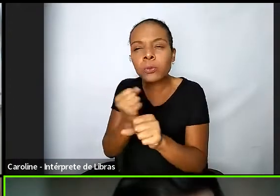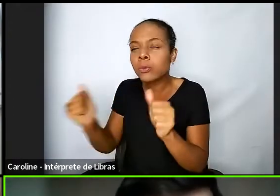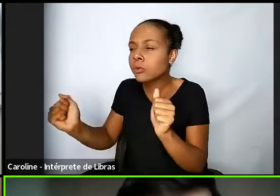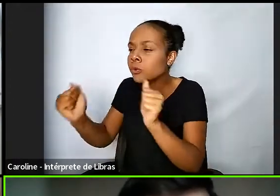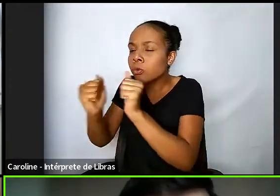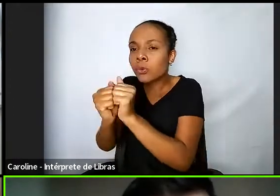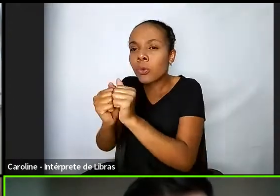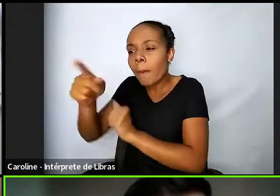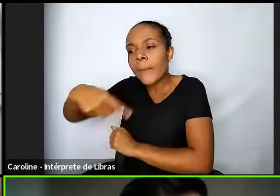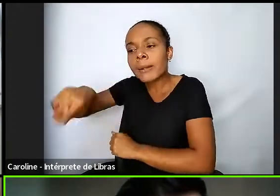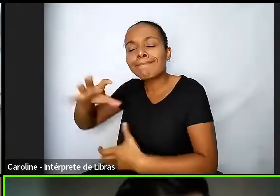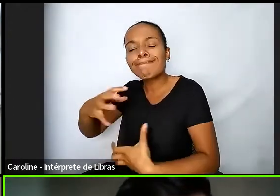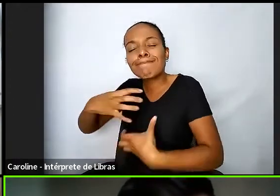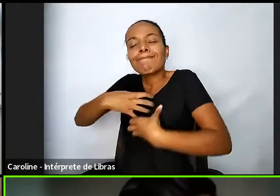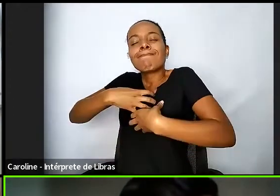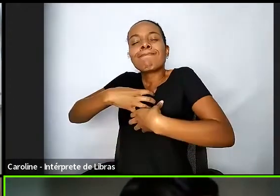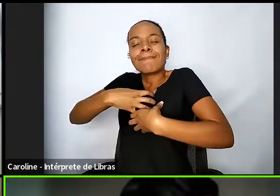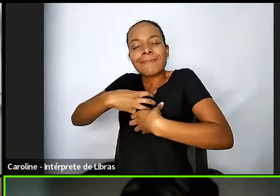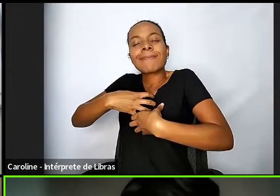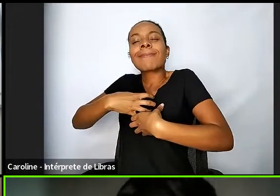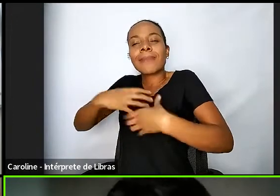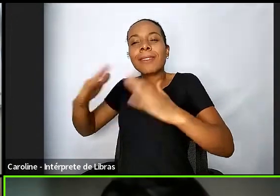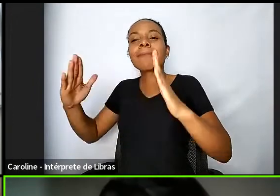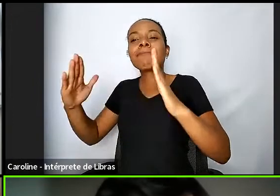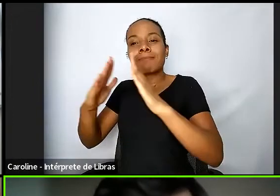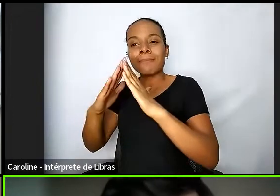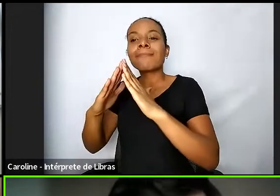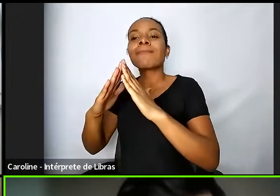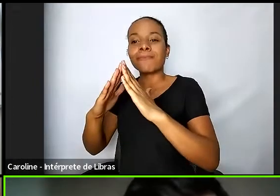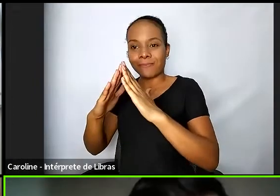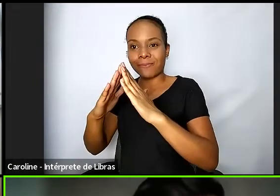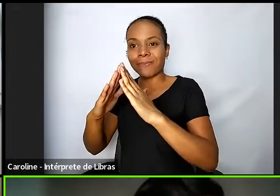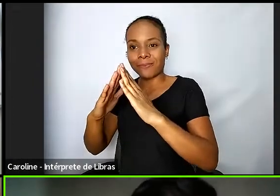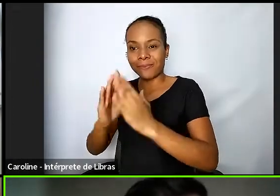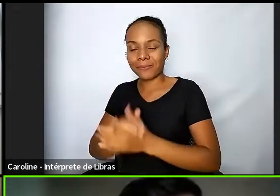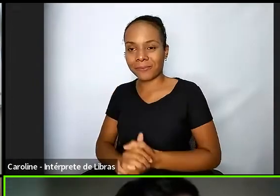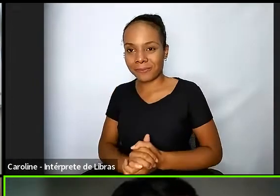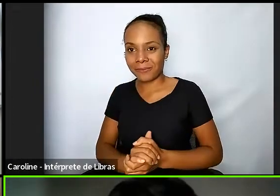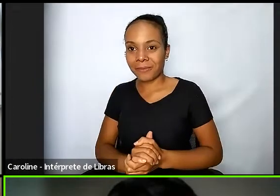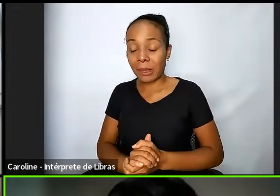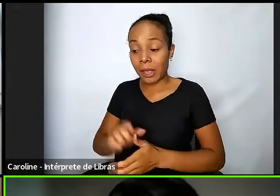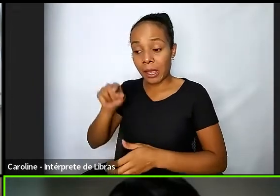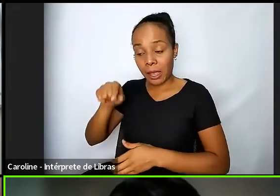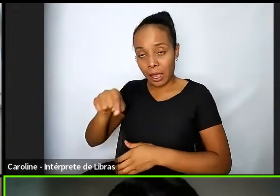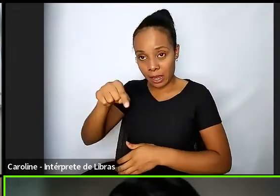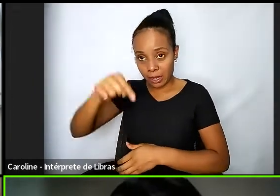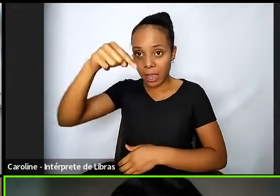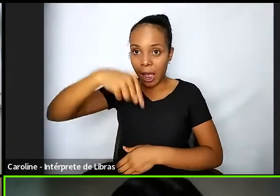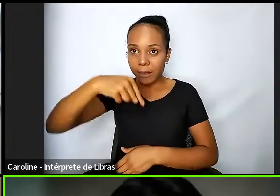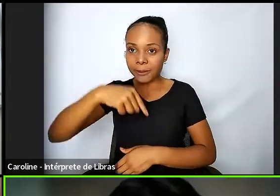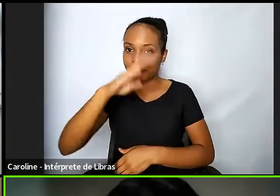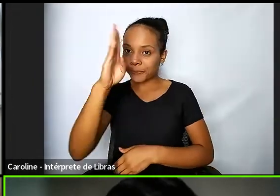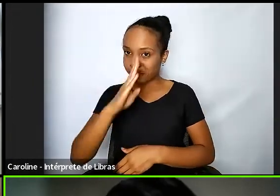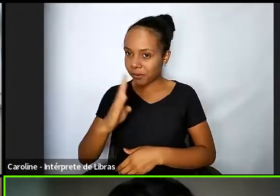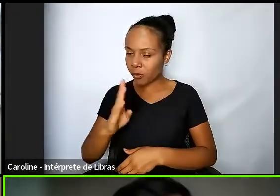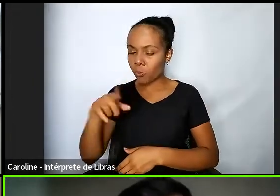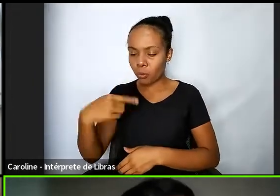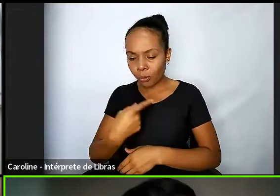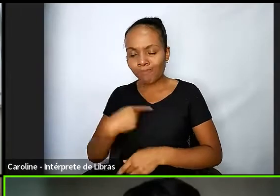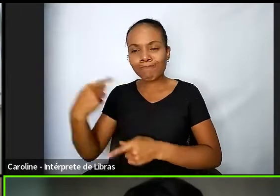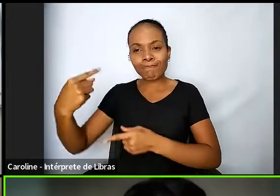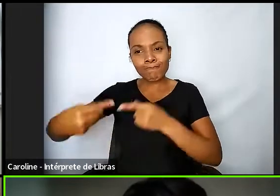casa né e aqui no Brasil mais recentemente é que nós temos tido essas discussões